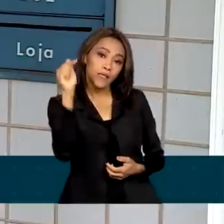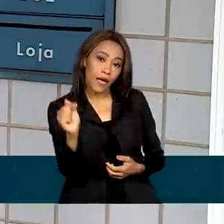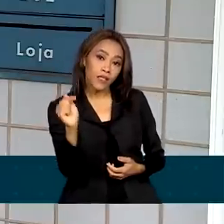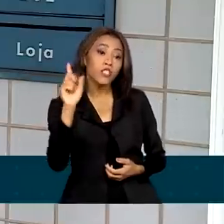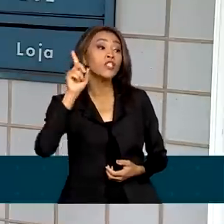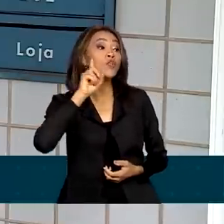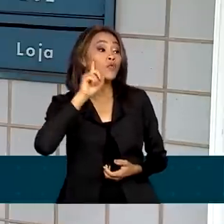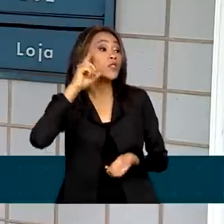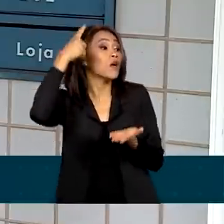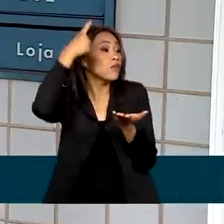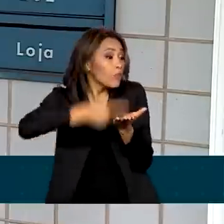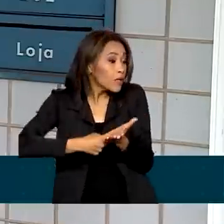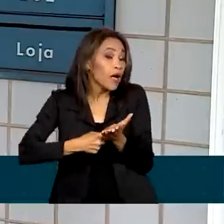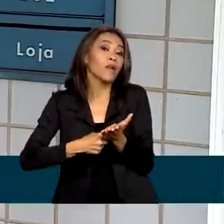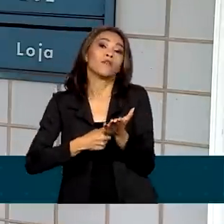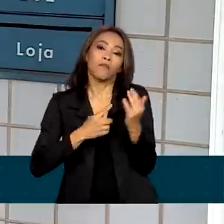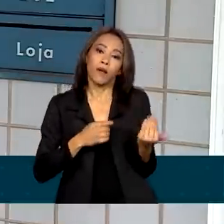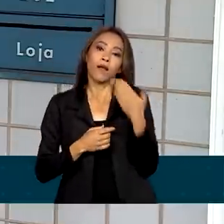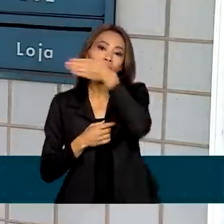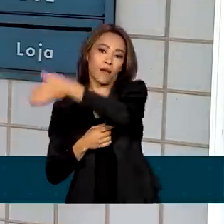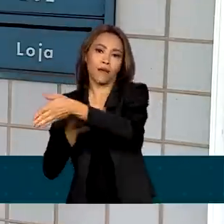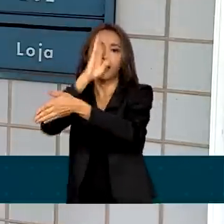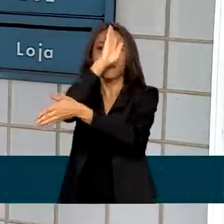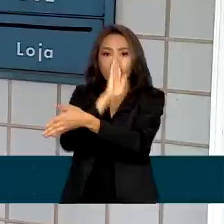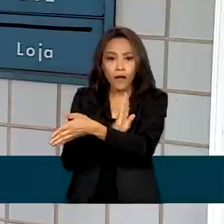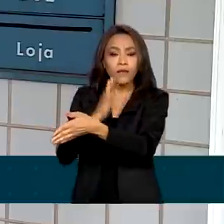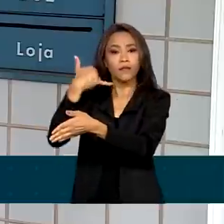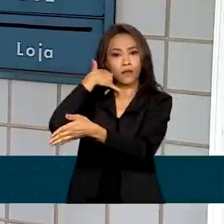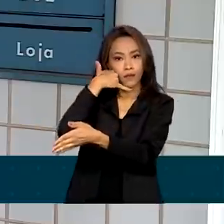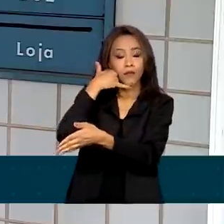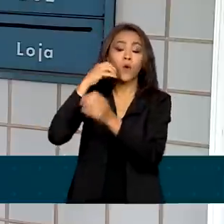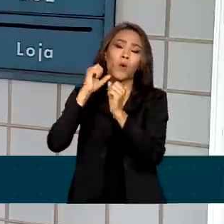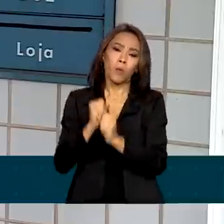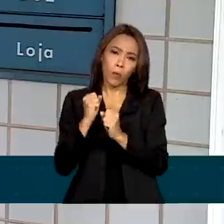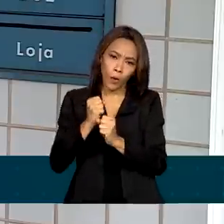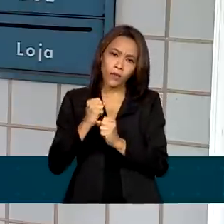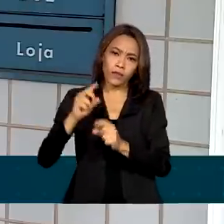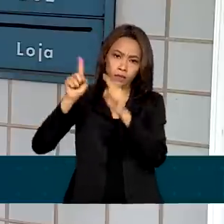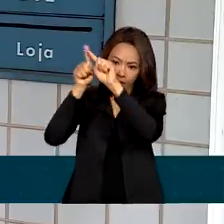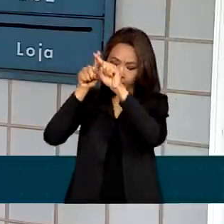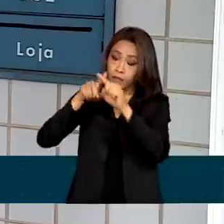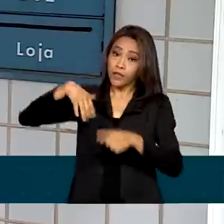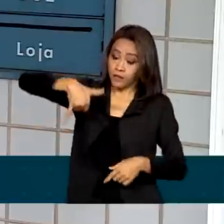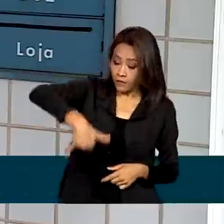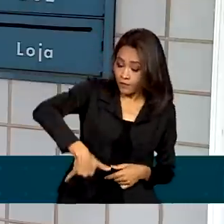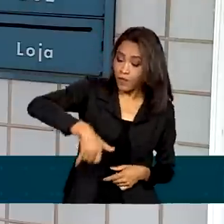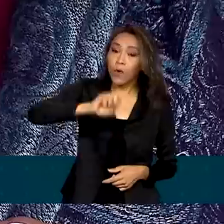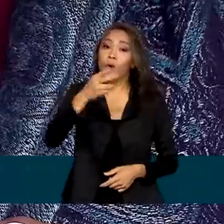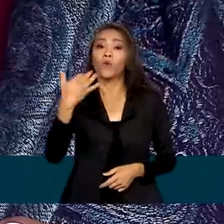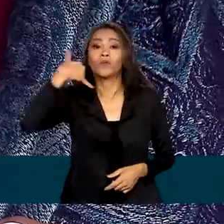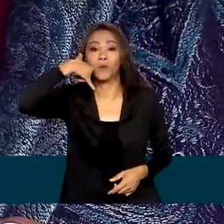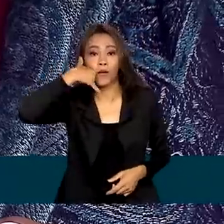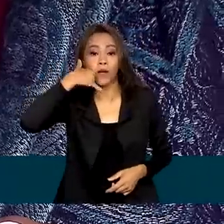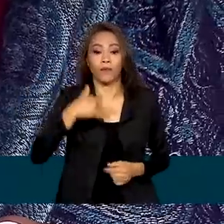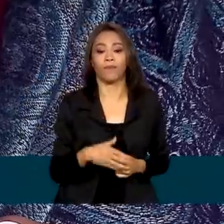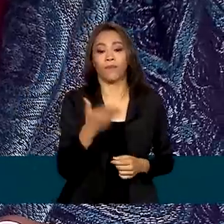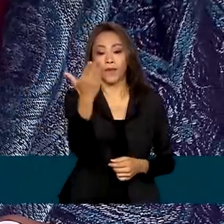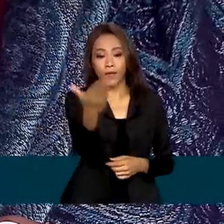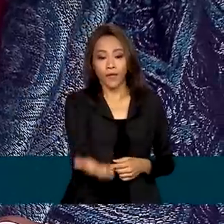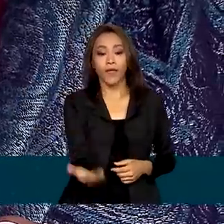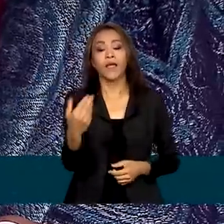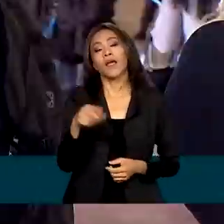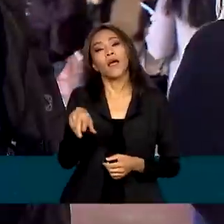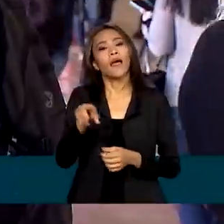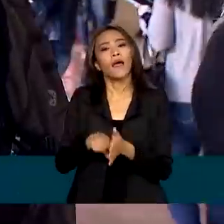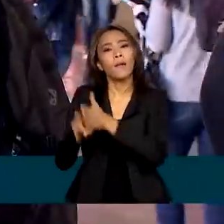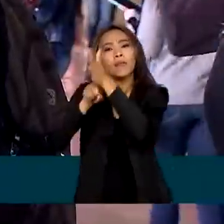agendar a visita. A ligação é gratuita e pode ser feita de telefone fixo ou celular. O censo é utilizado